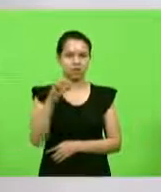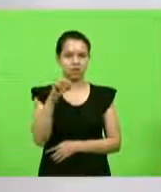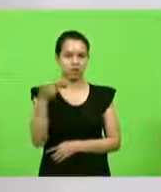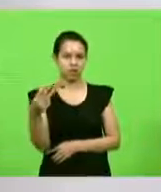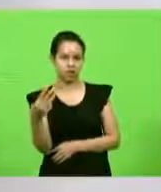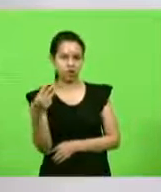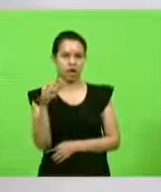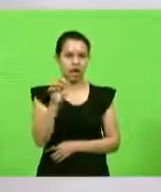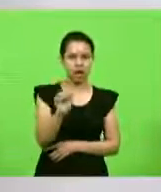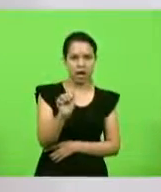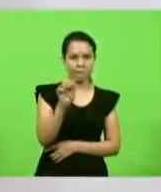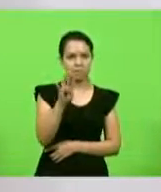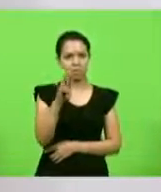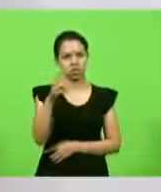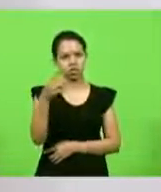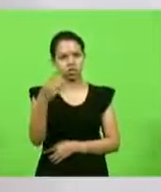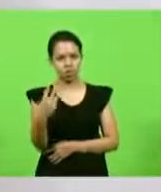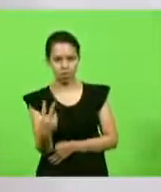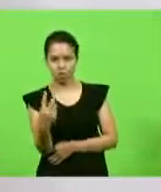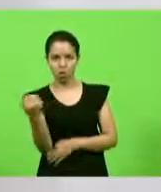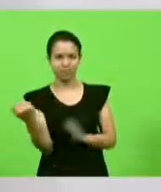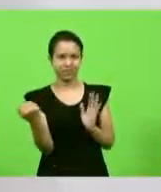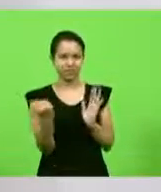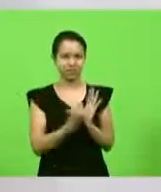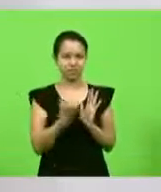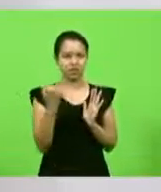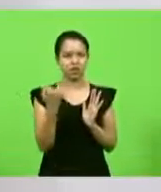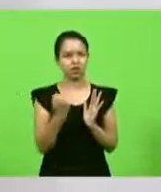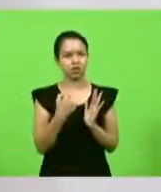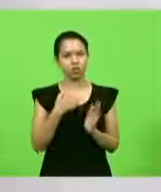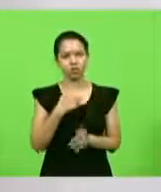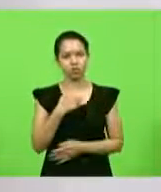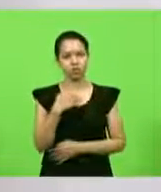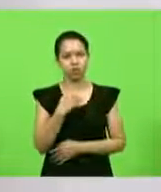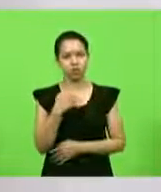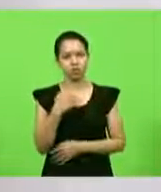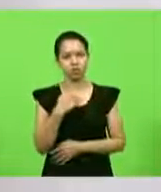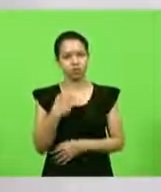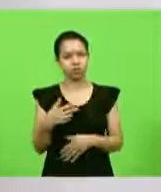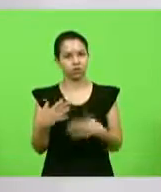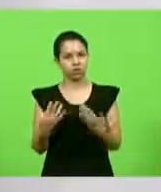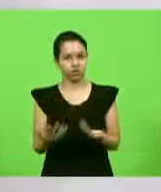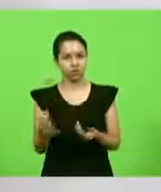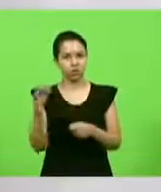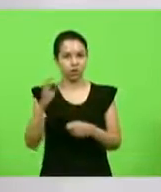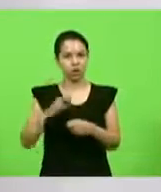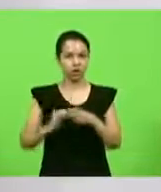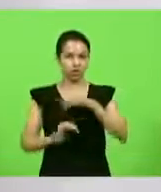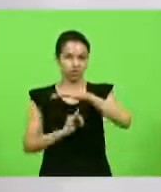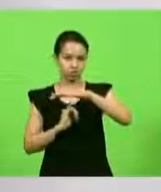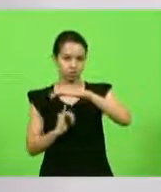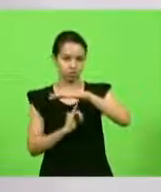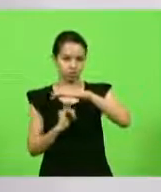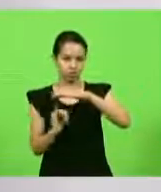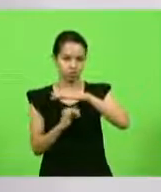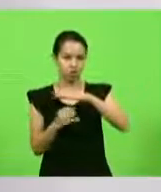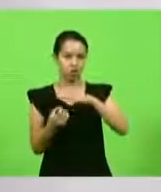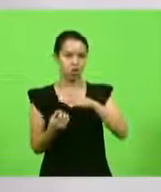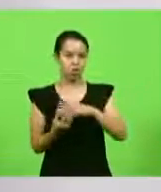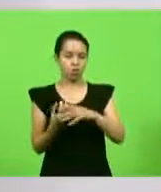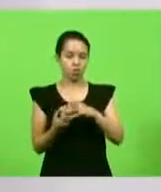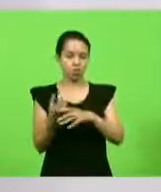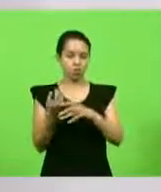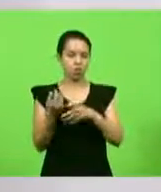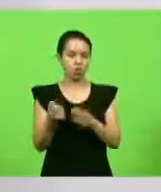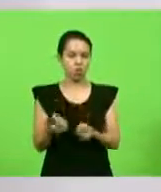B12, enfim, você não pode patentear. Então, a indústria, que é uma indústria que gera lucro, ela não atua nesses